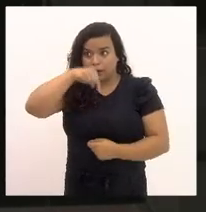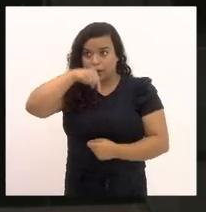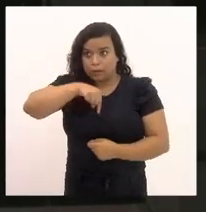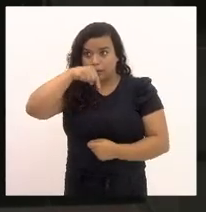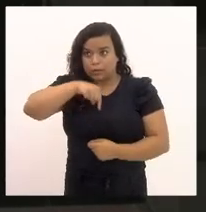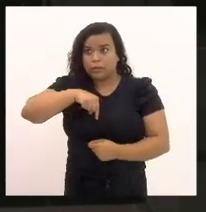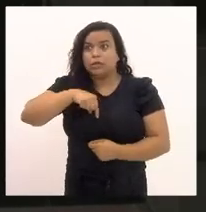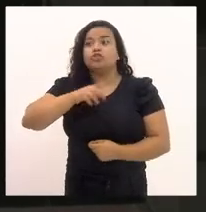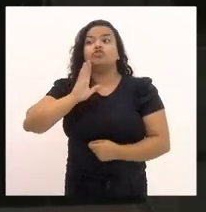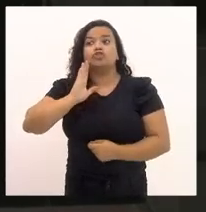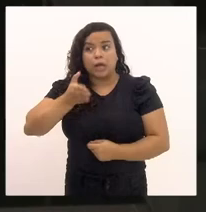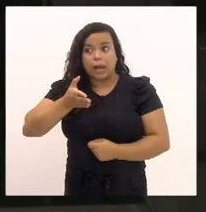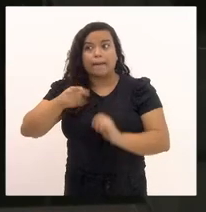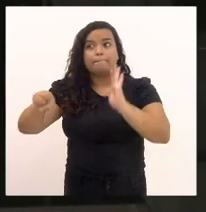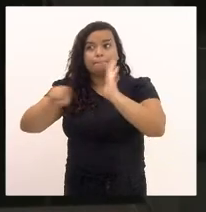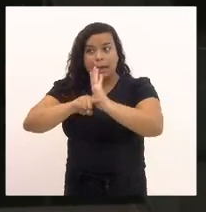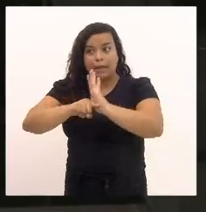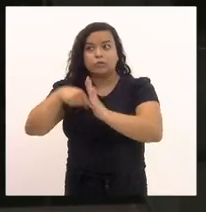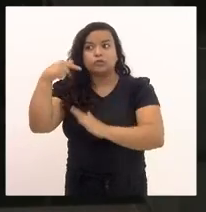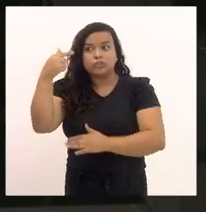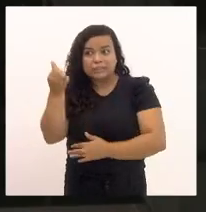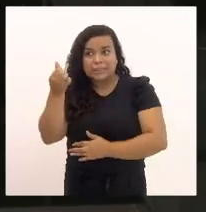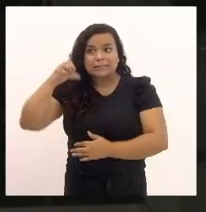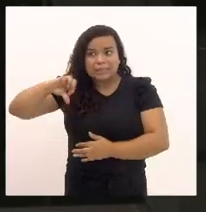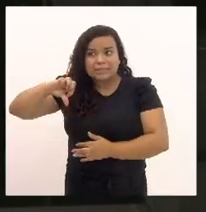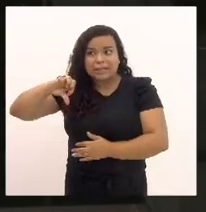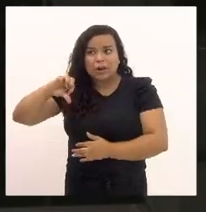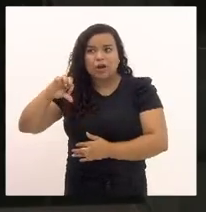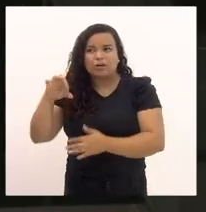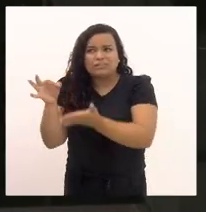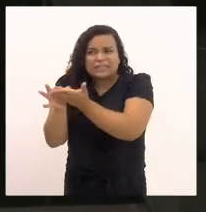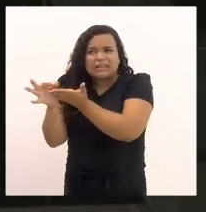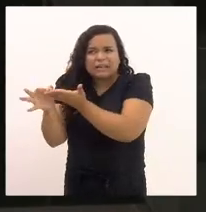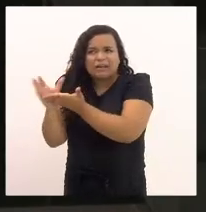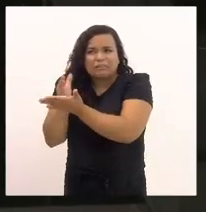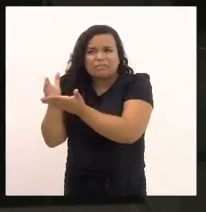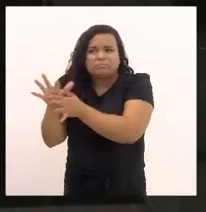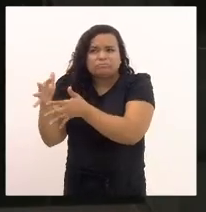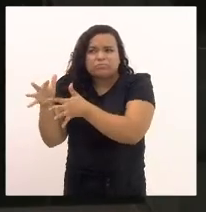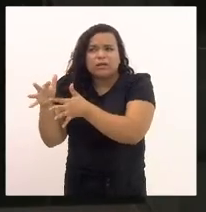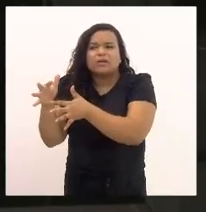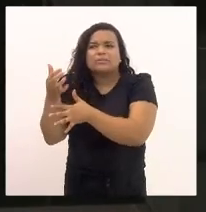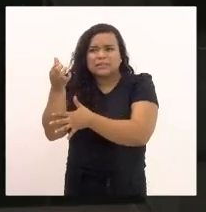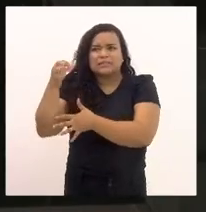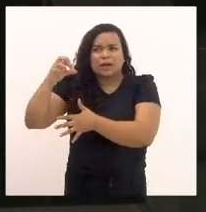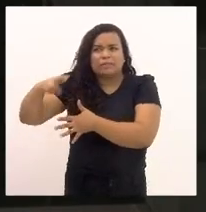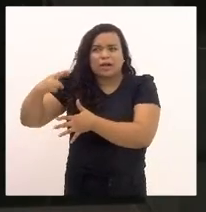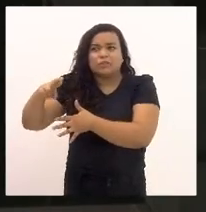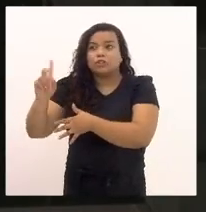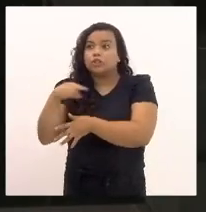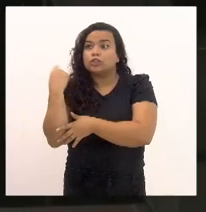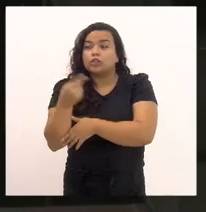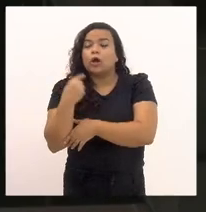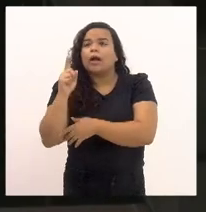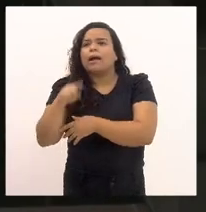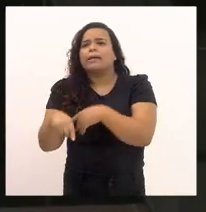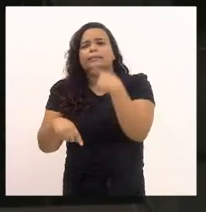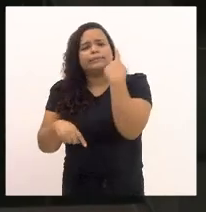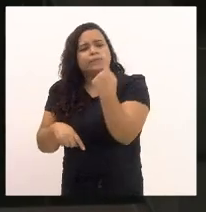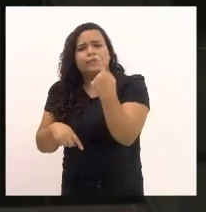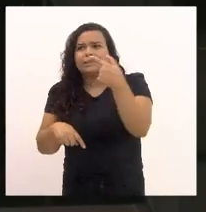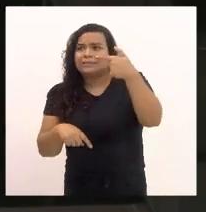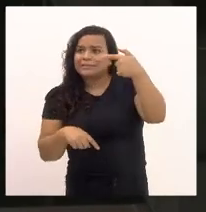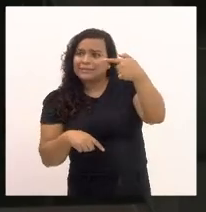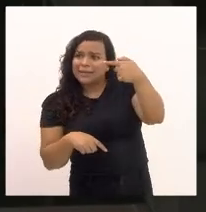já tirando os R$ 69,00 e quebradinho, vai ser de R$ 173,00,